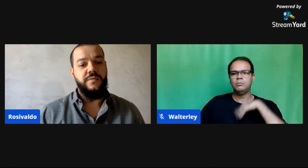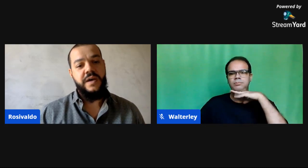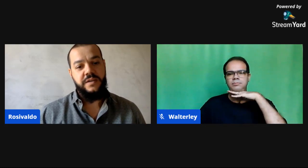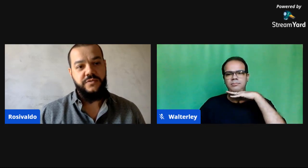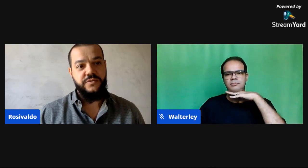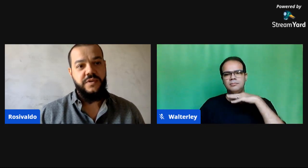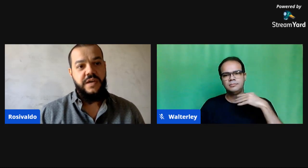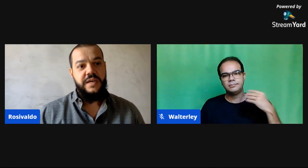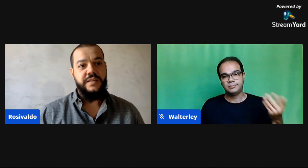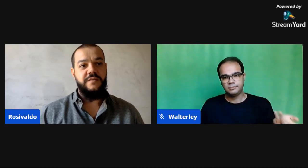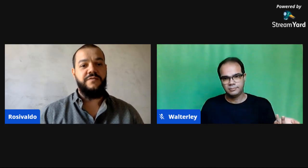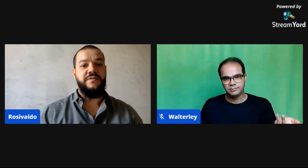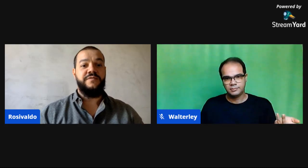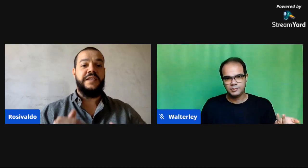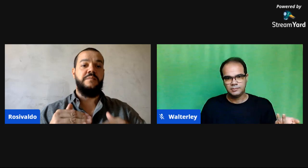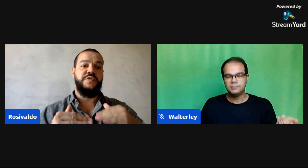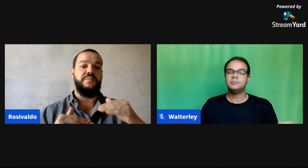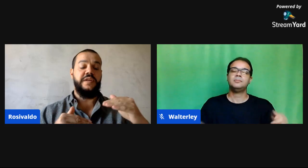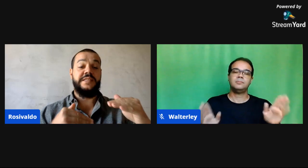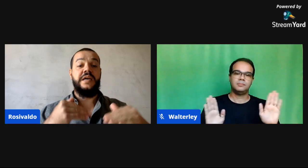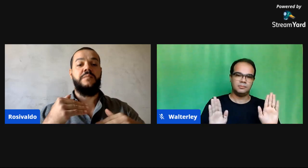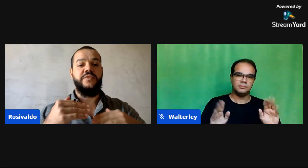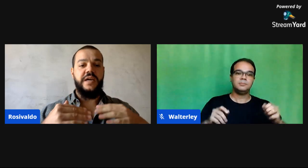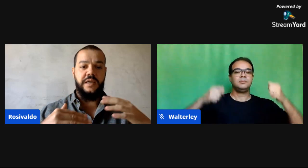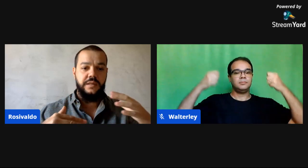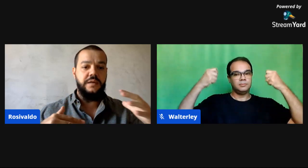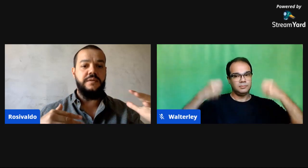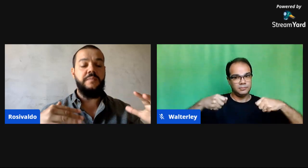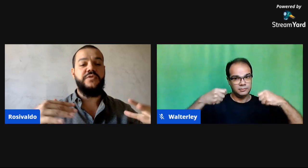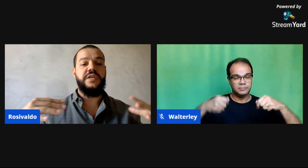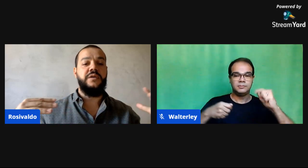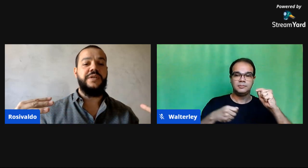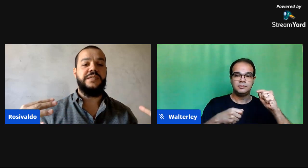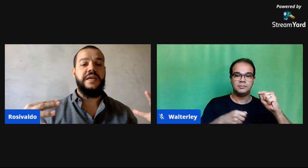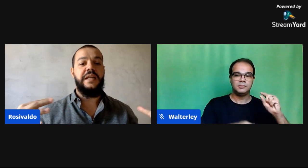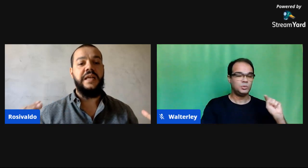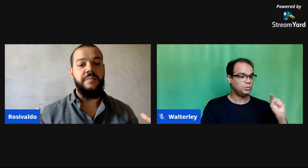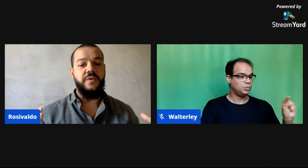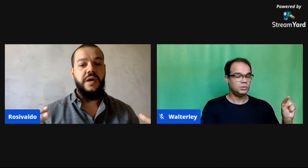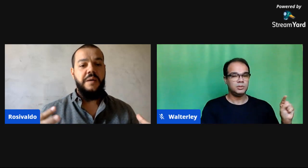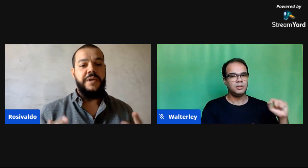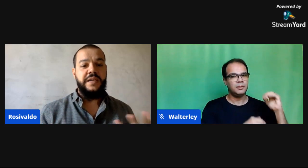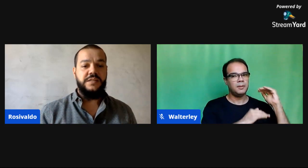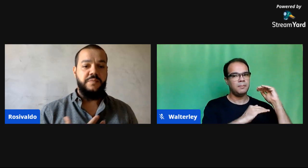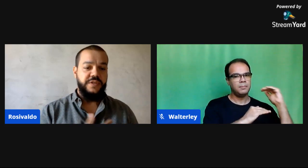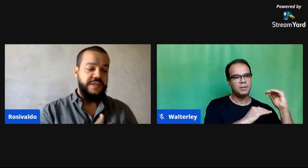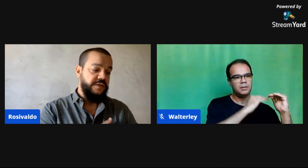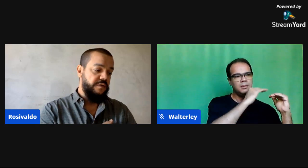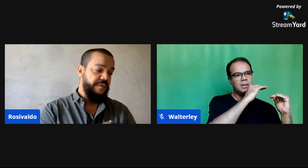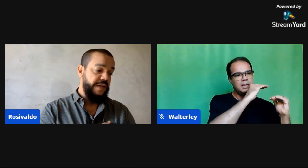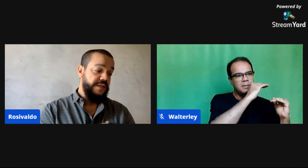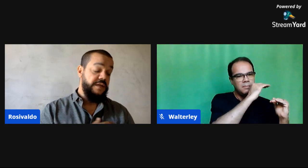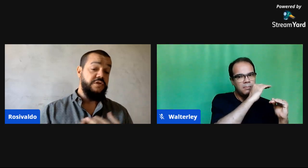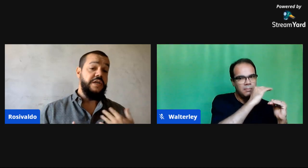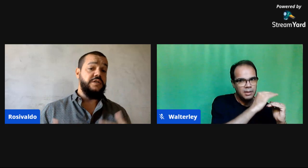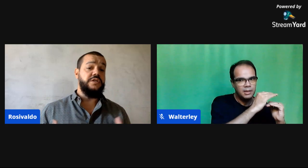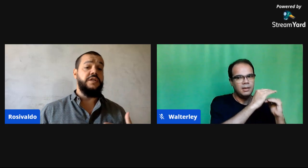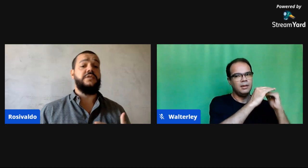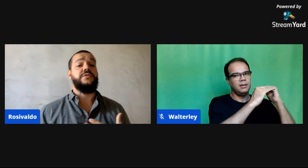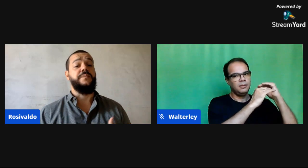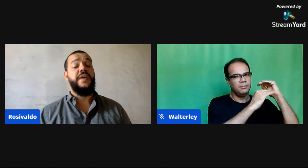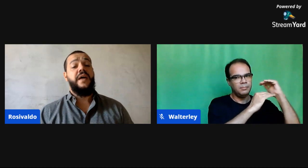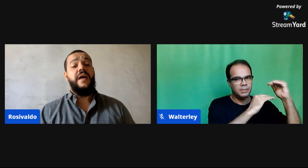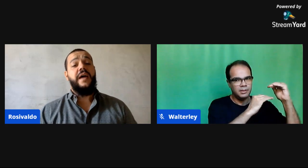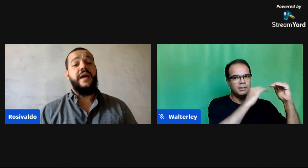momento. Não, não é isso. Então, ficamos, estamos ainda buscando esse equilíbrio para que esse processo aconteça. então,